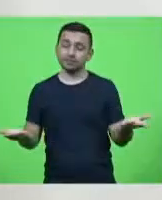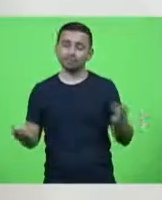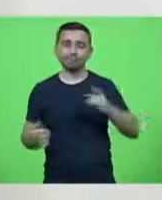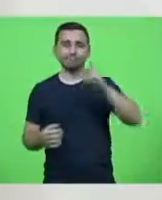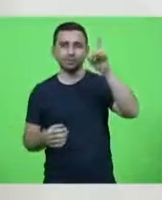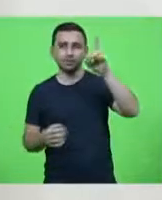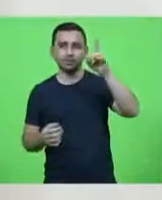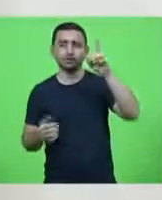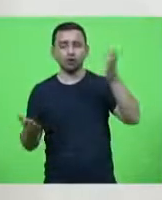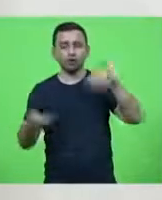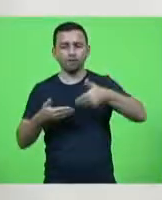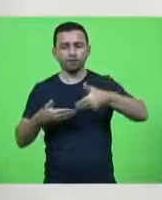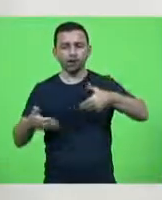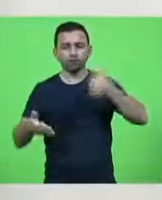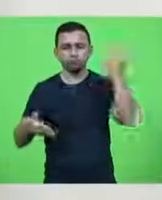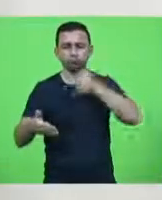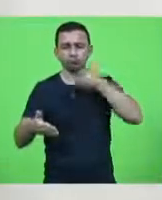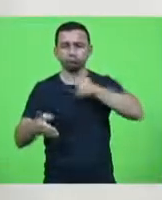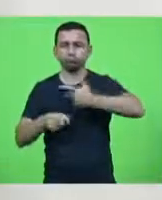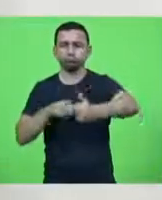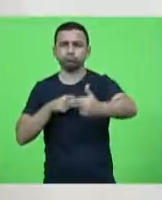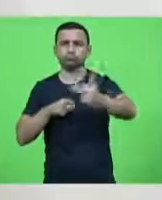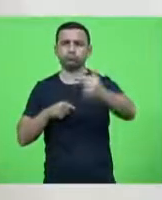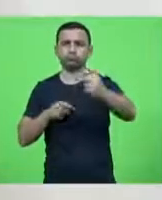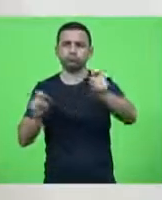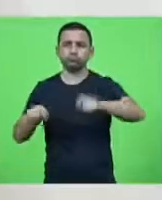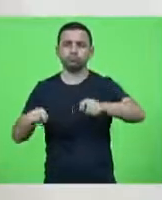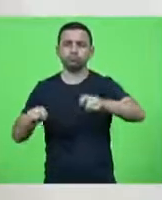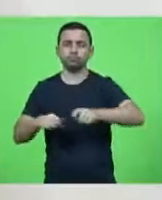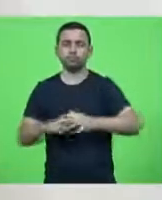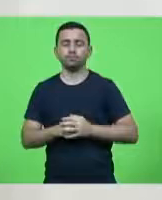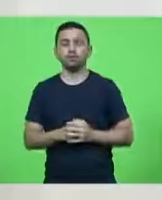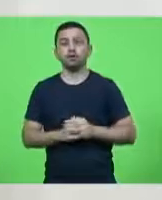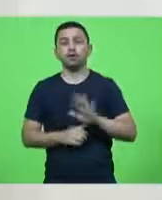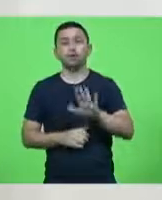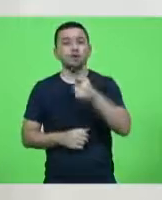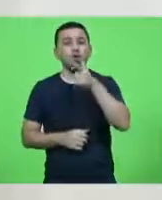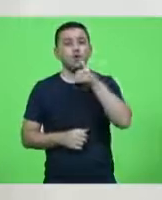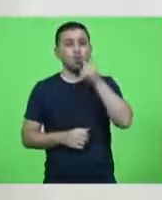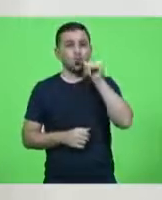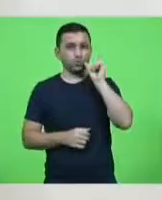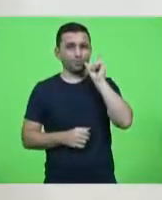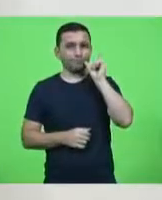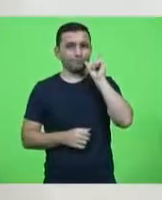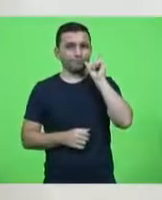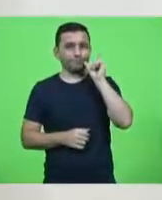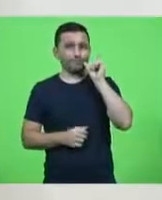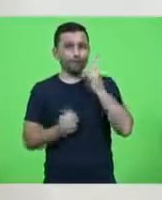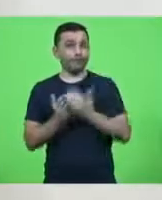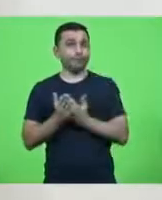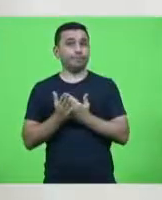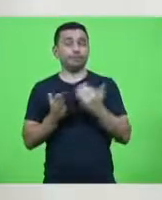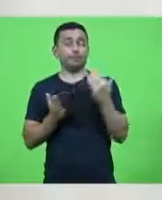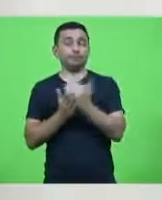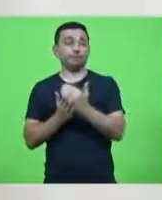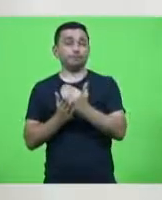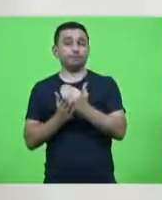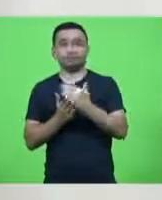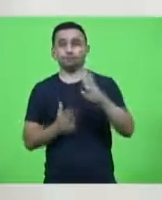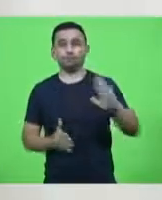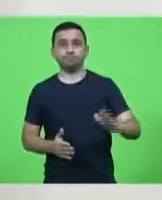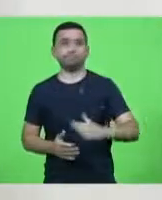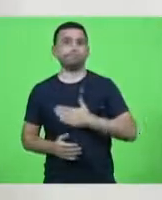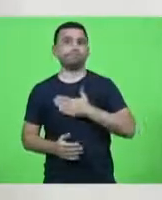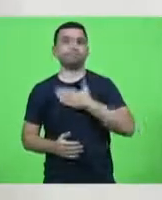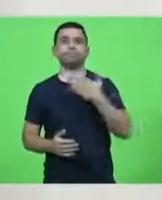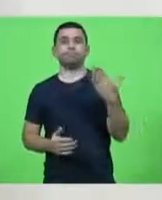acredito que vamos superar tudo isso. Mas no dia de ontem, além de tudo isso, nós fomos surpreendidos